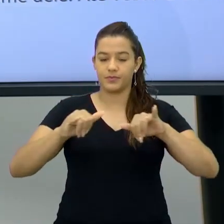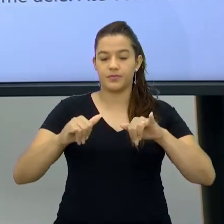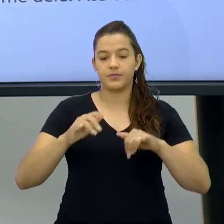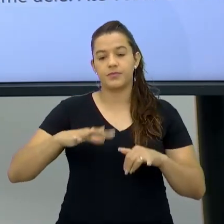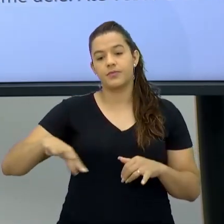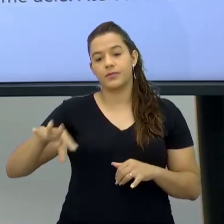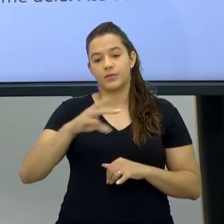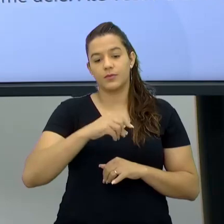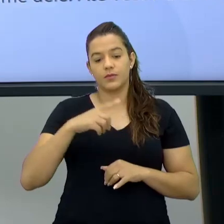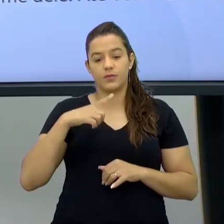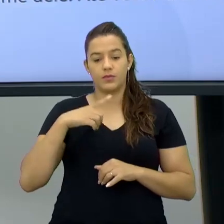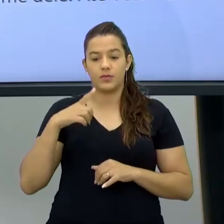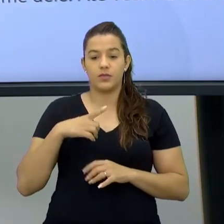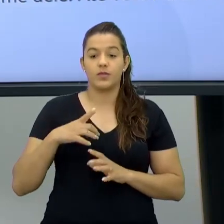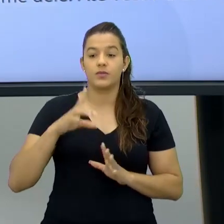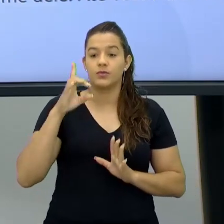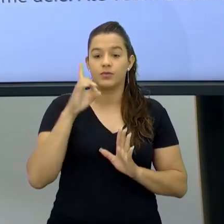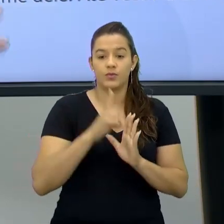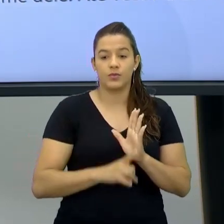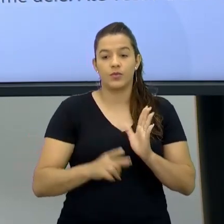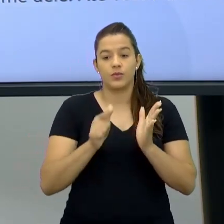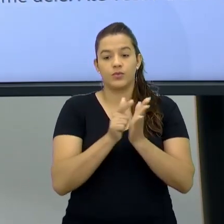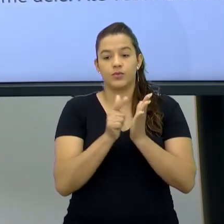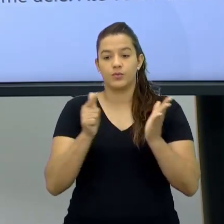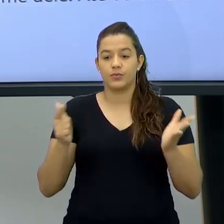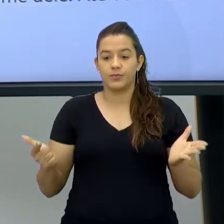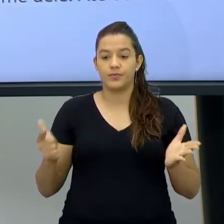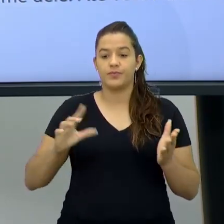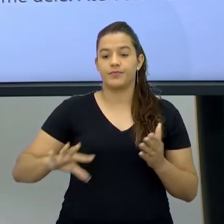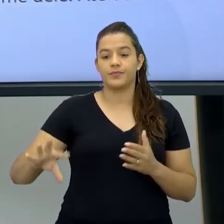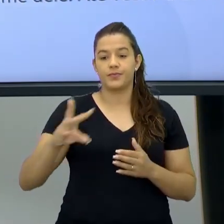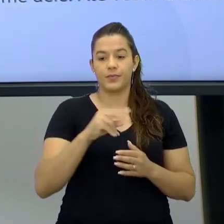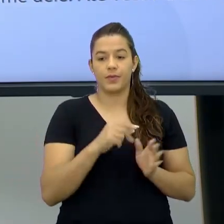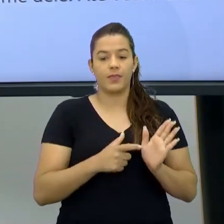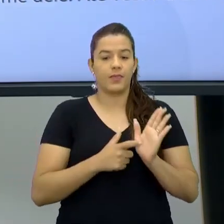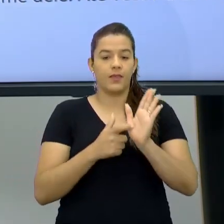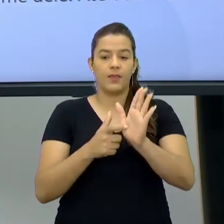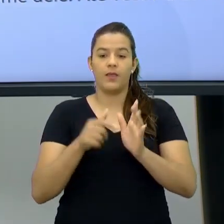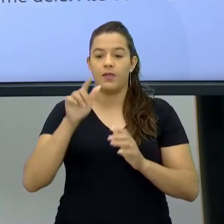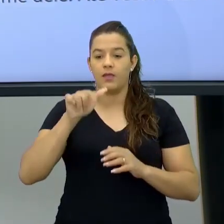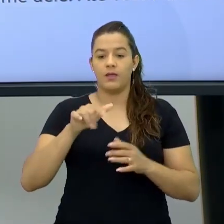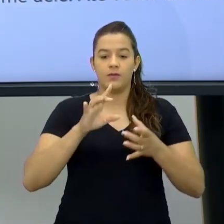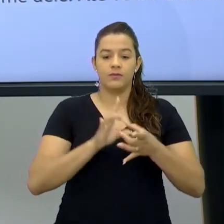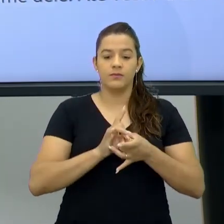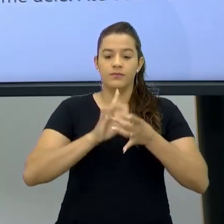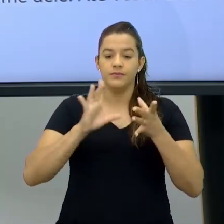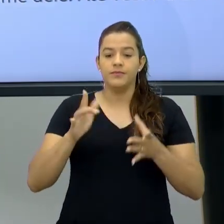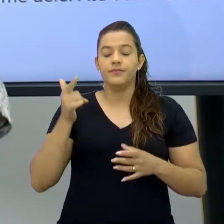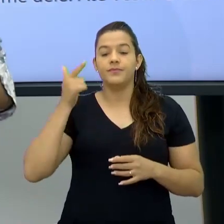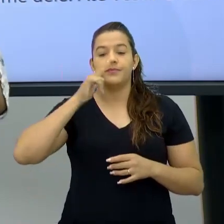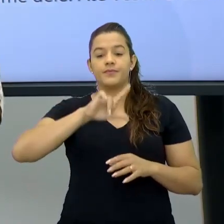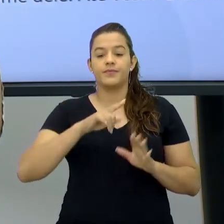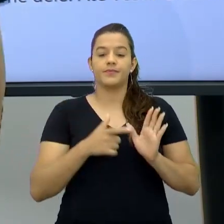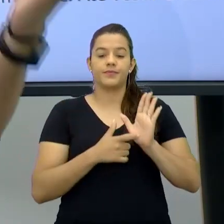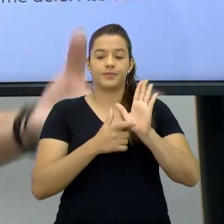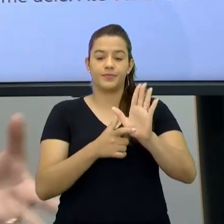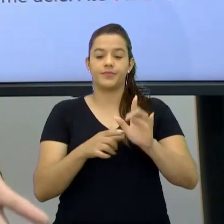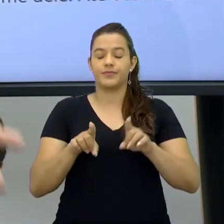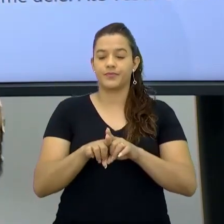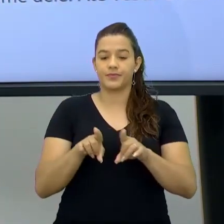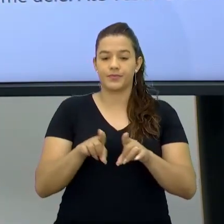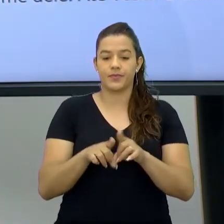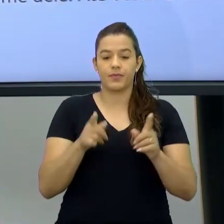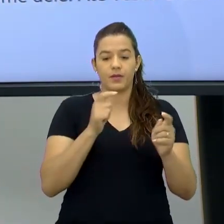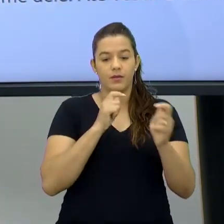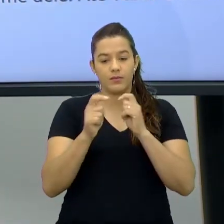questão Dos direitos Mas o jornal Que eu ando trazendo Que ele é liberado Eu consegui trazer isso Reportagem